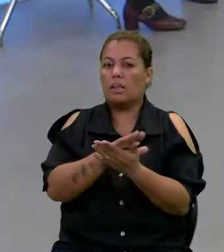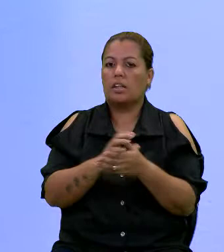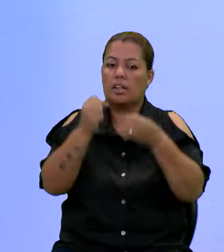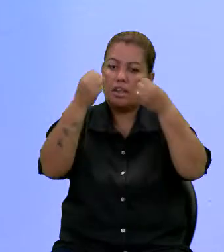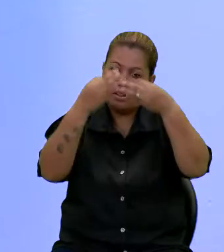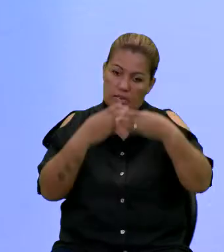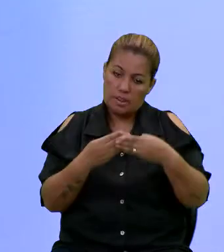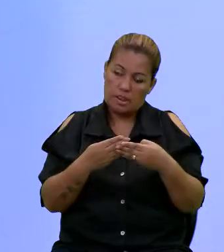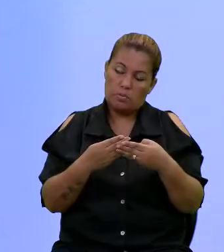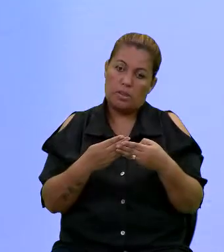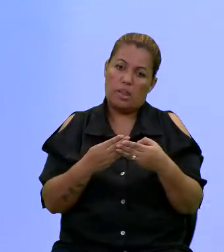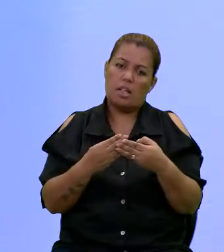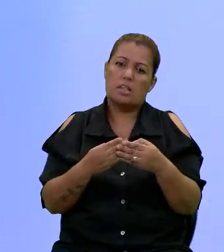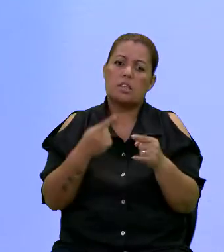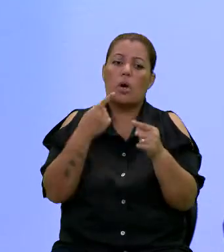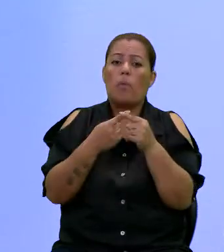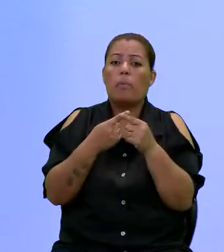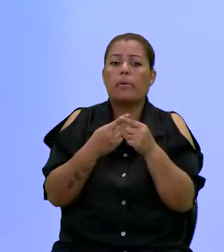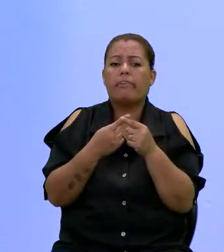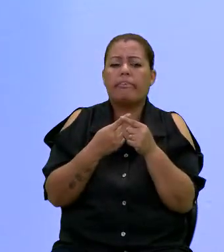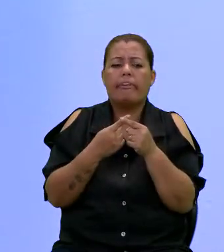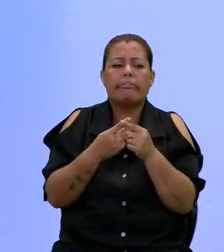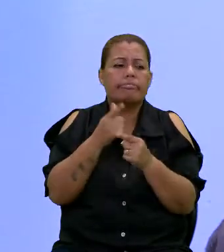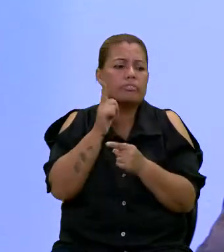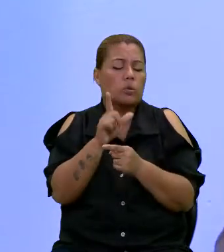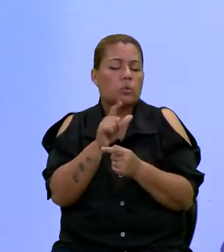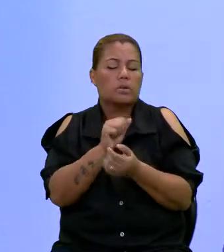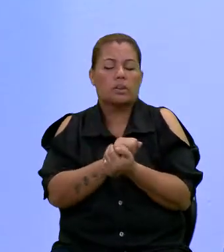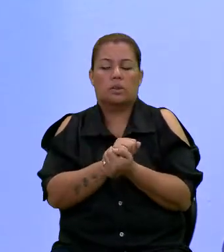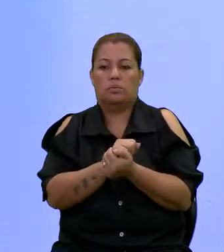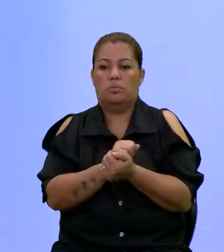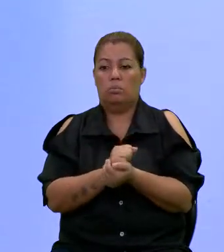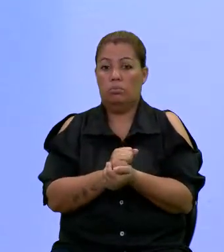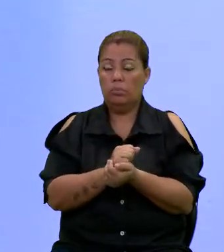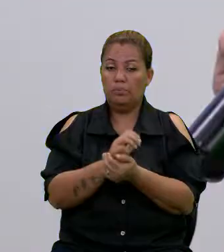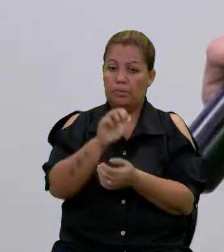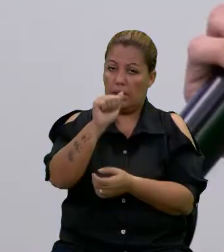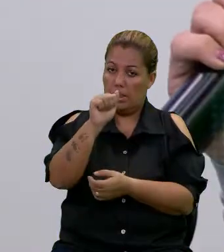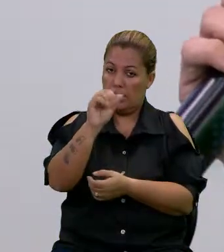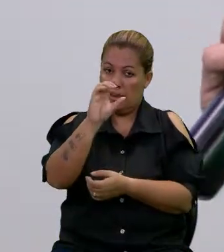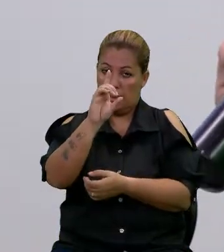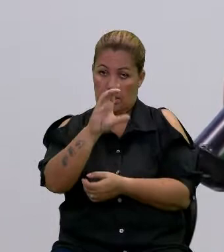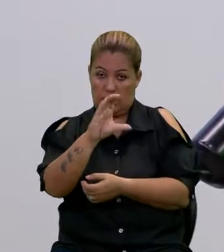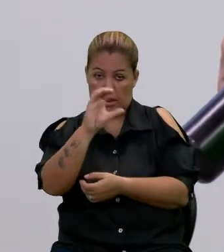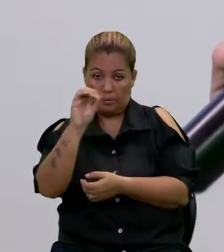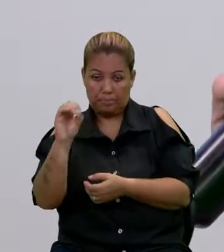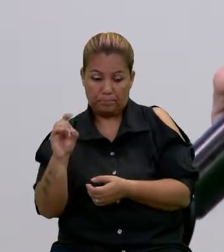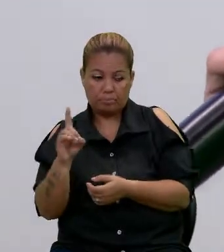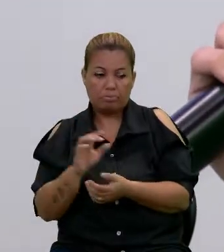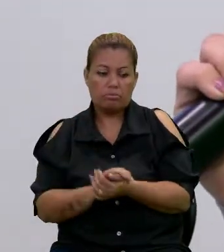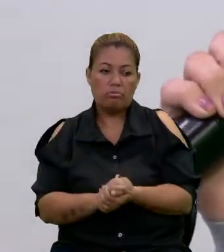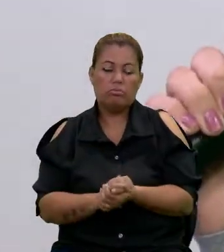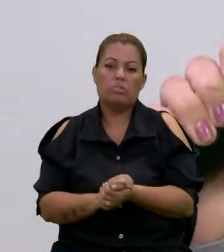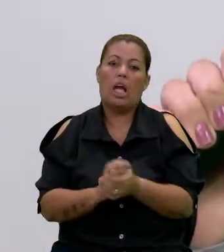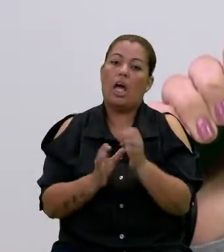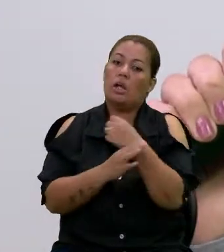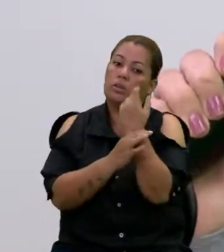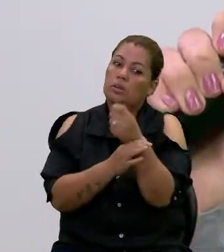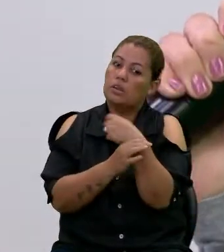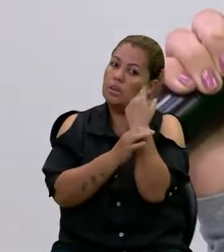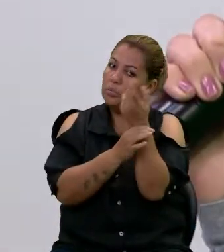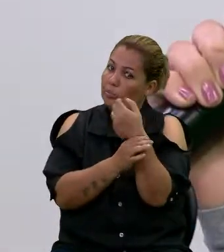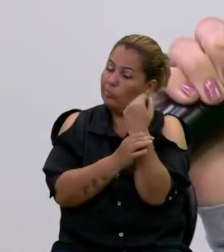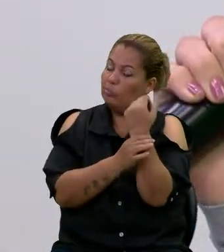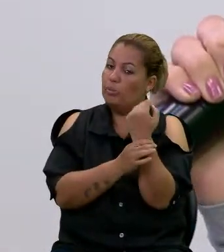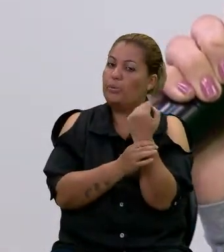explicasse o porquê não foram atendidos. Bom, a ACD, como eu disse, ela é uma instituição de reabilitação motora.